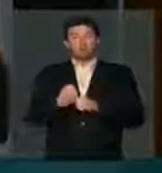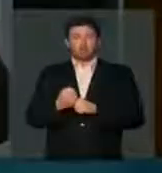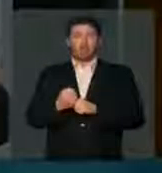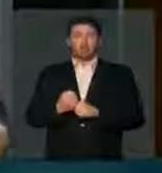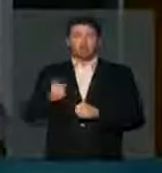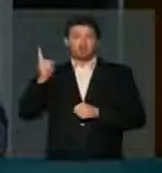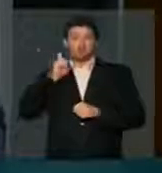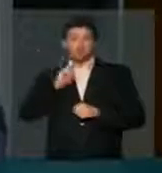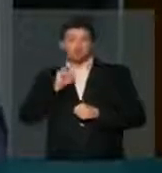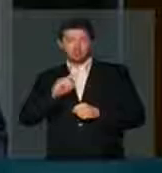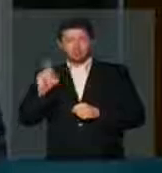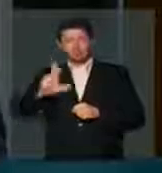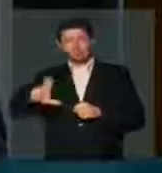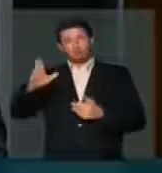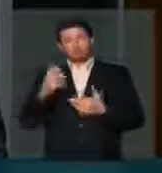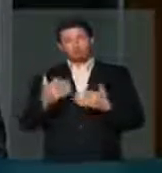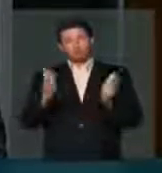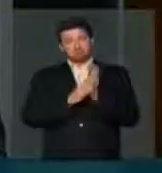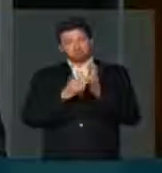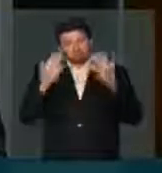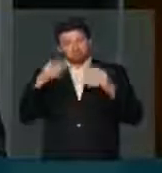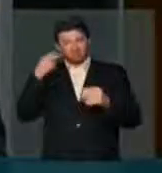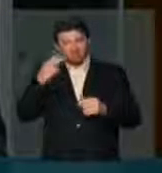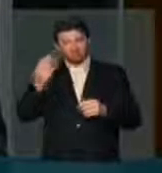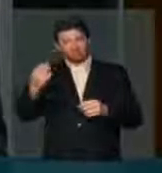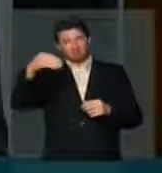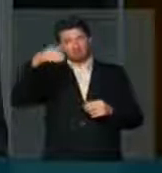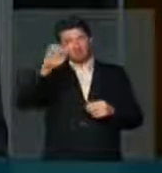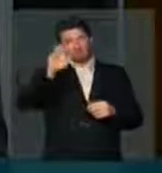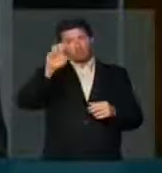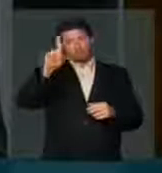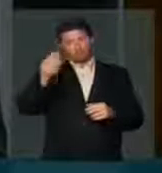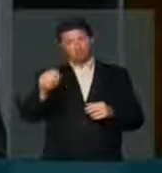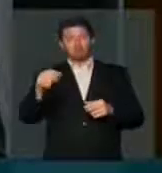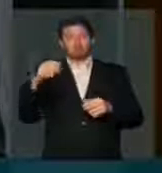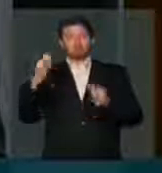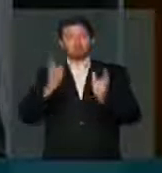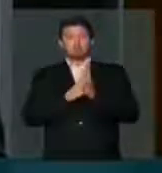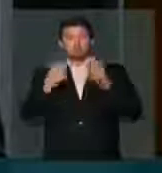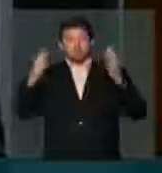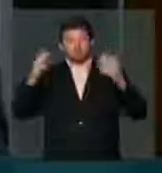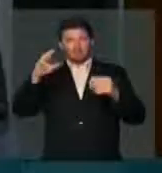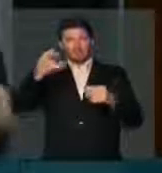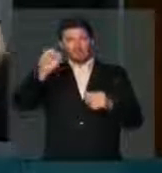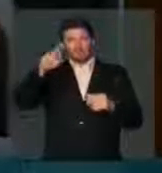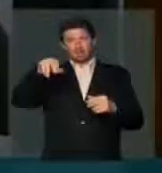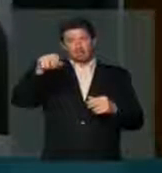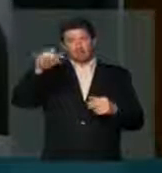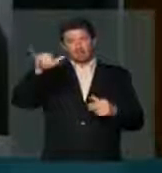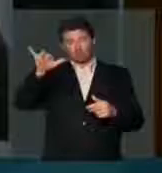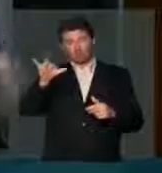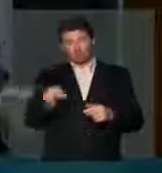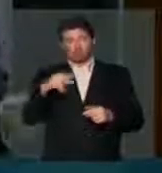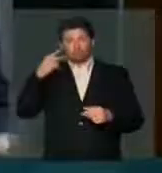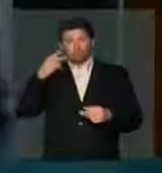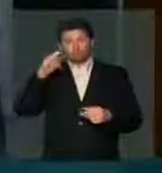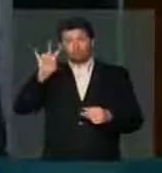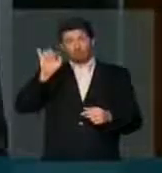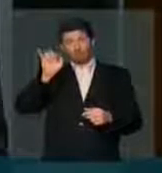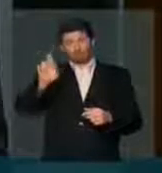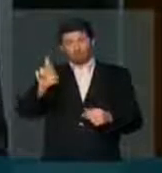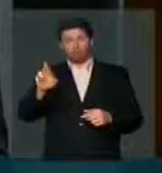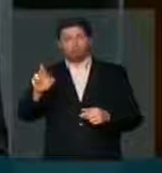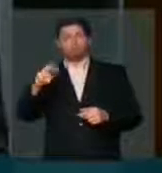Minas Gerais, cidade de Uberlândia. Parabéns, vereador William Vorada. Parabéns, vereadora Jerônimo Carlesso. Parabéns, vereador Vico.